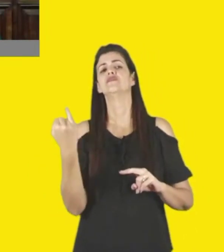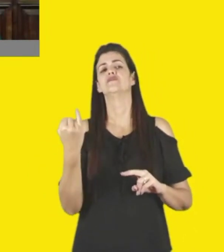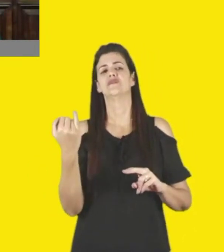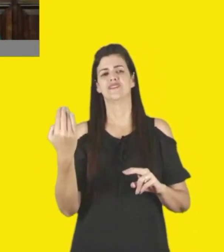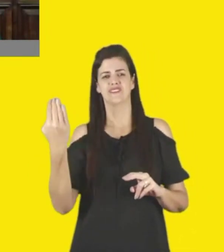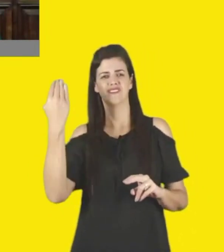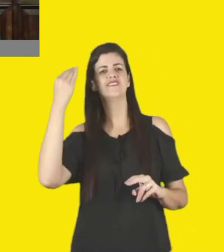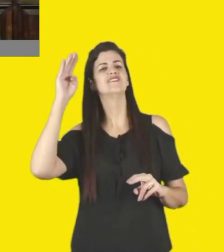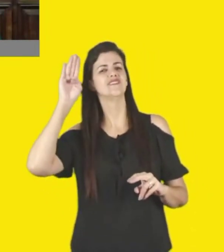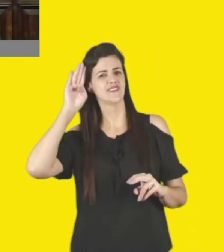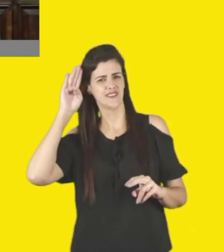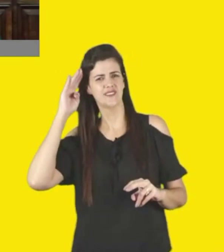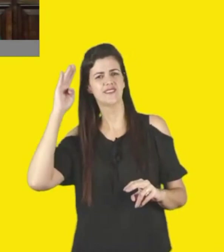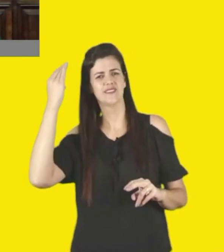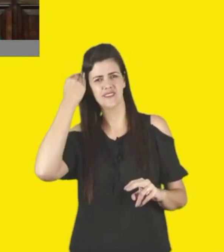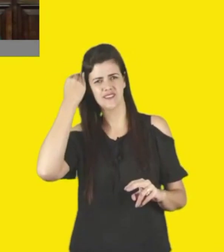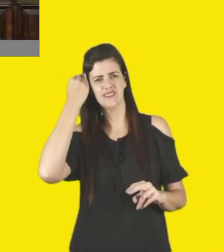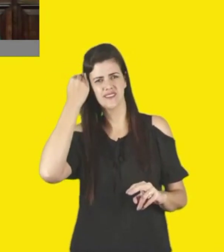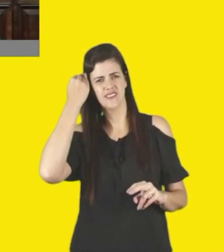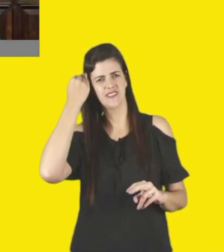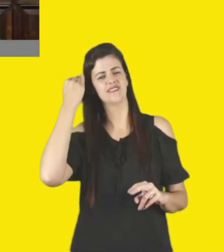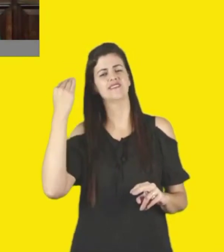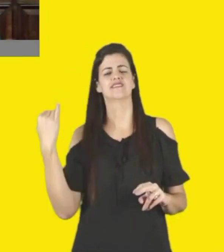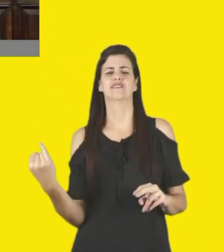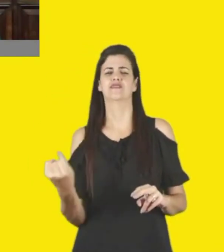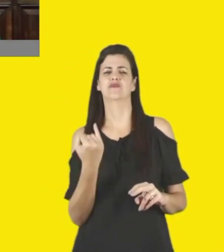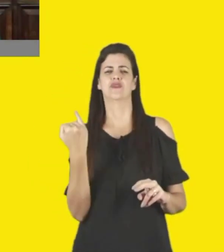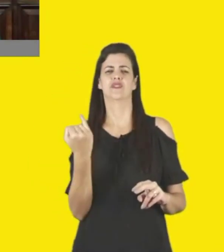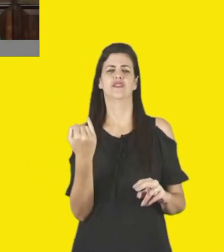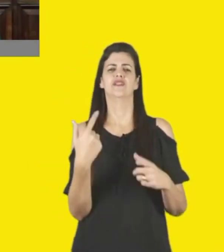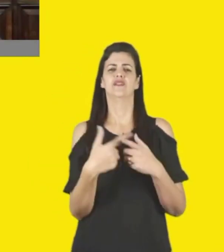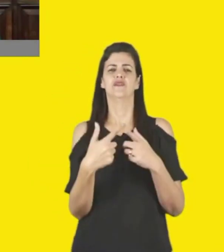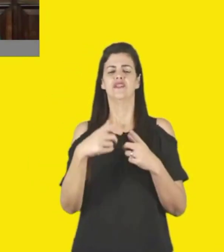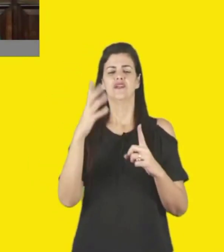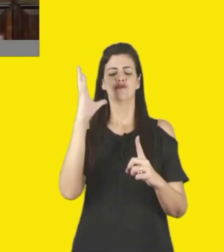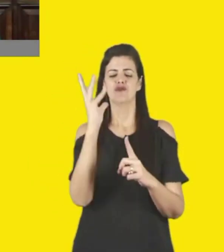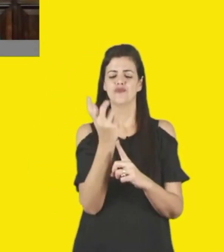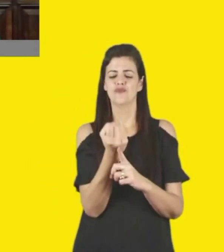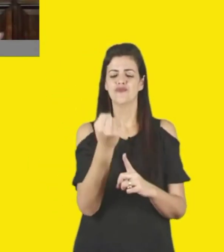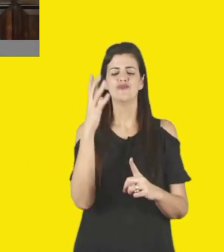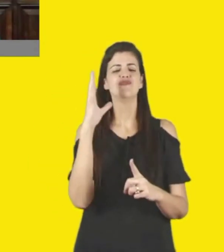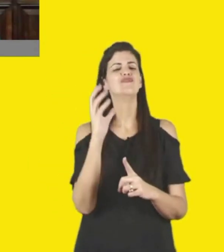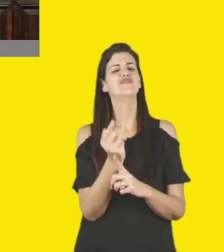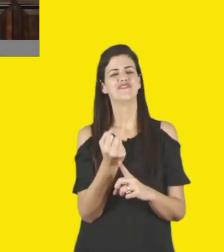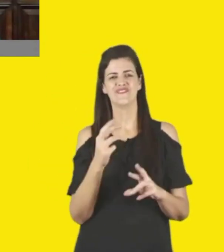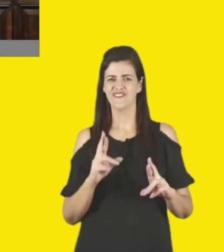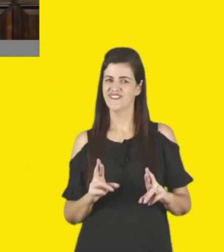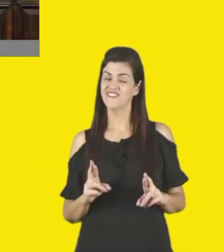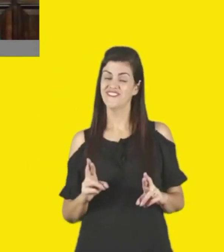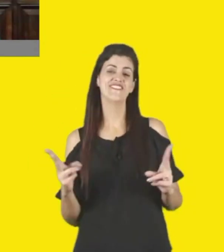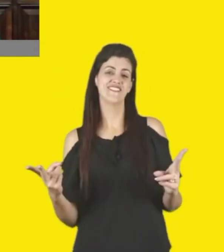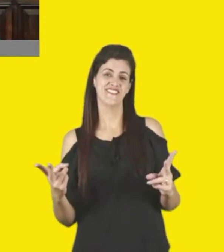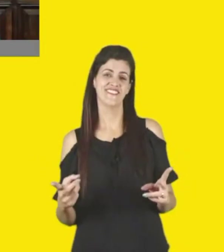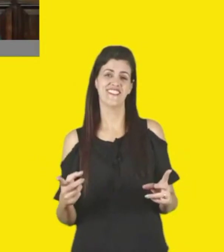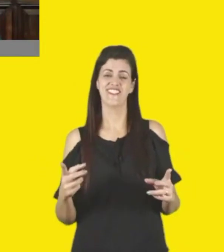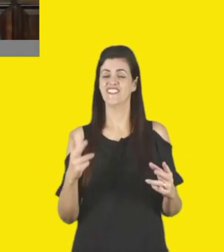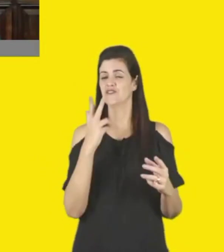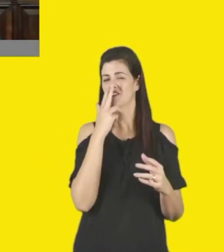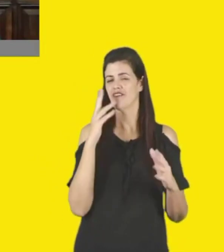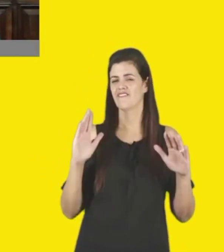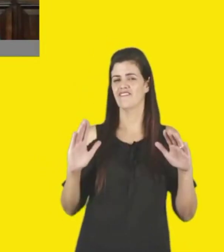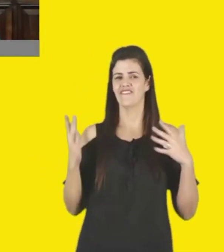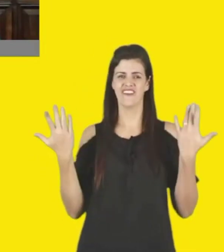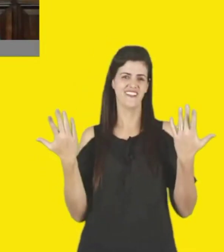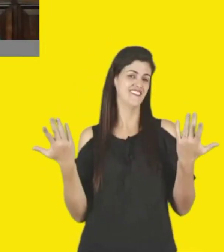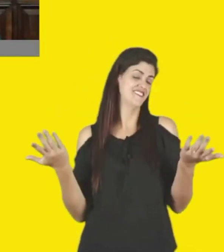claro, agregando tudo isso à nossa agenda cotidiana, de aniversários, e festas, e afins, então, eu só tenho a